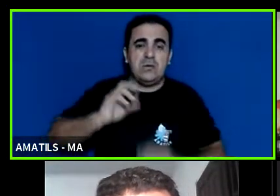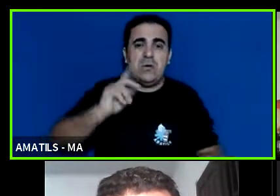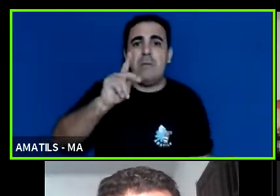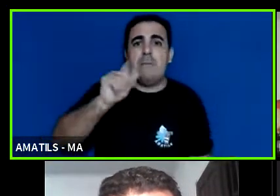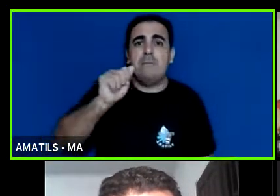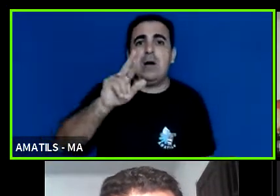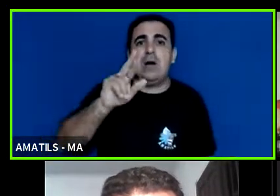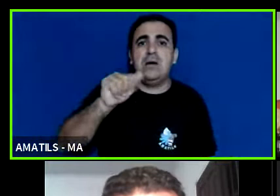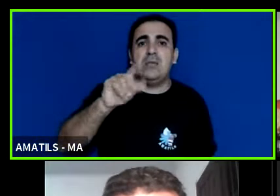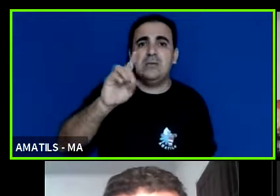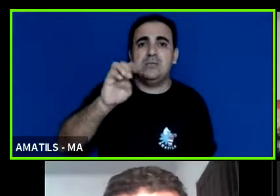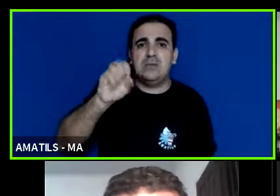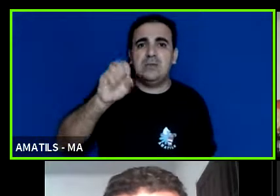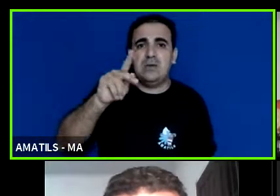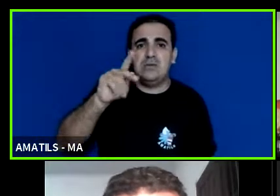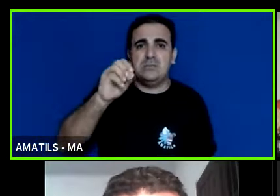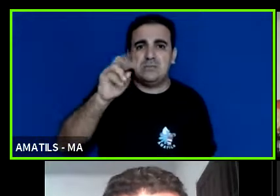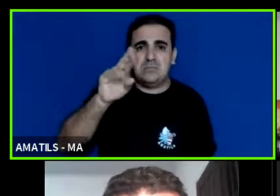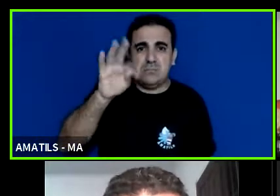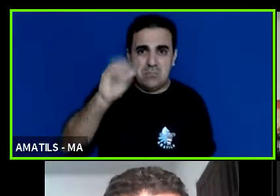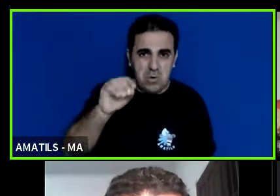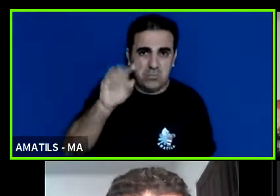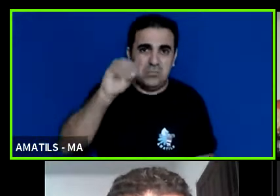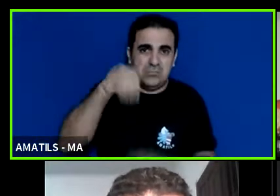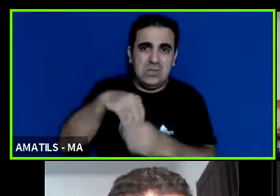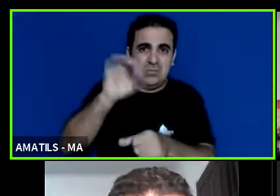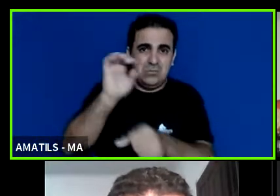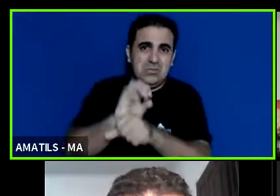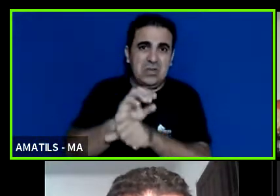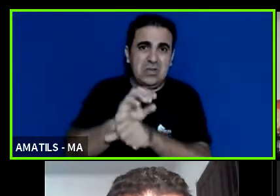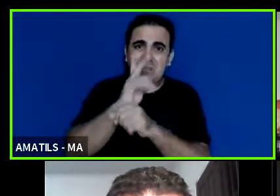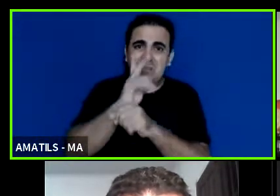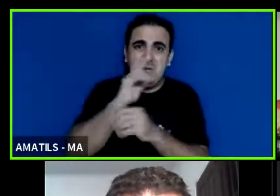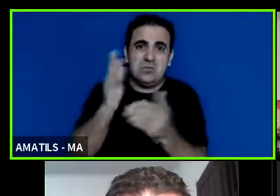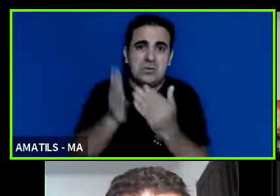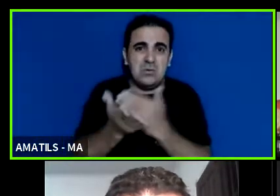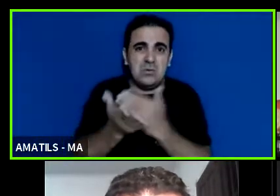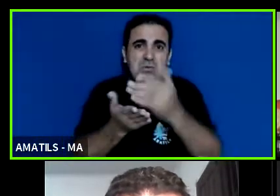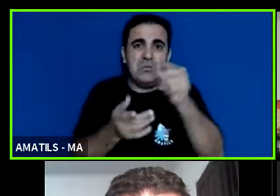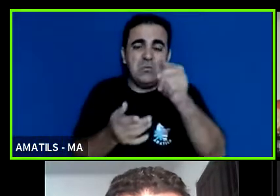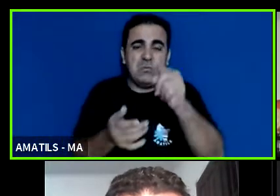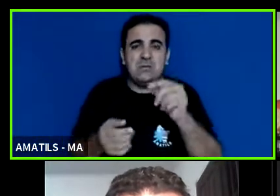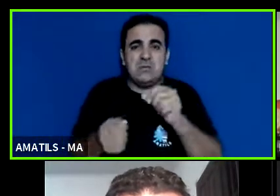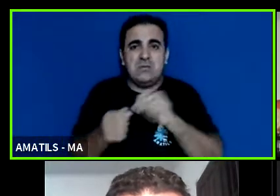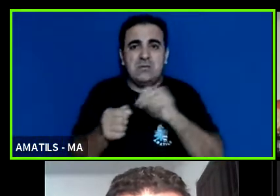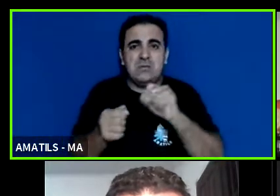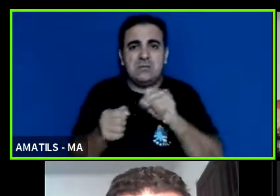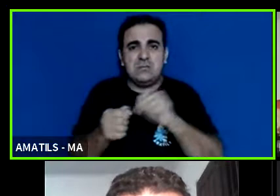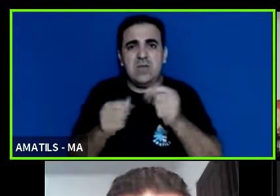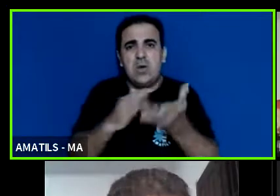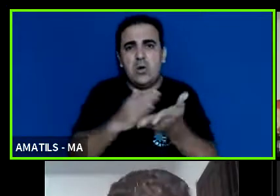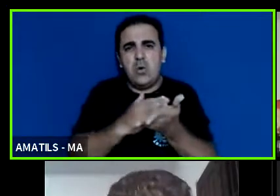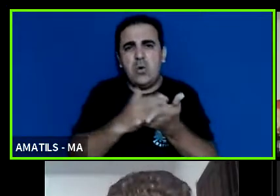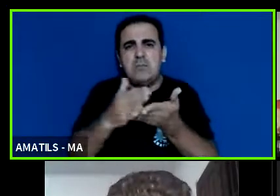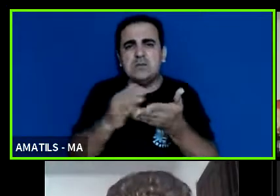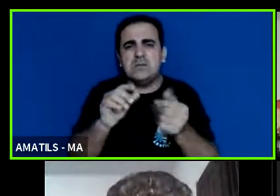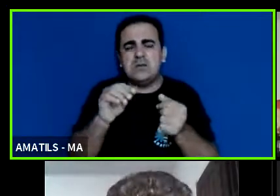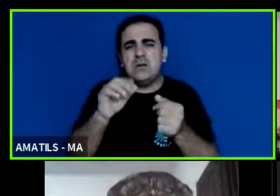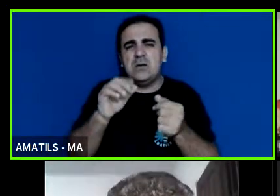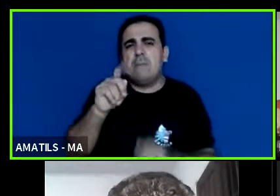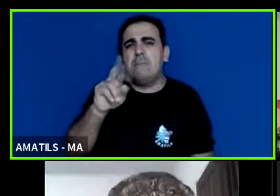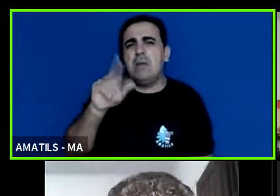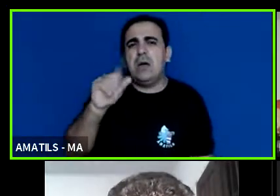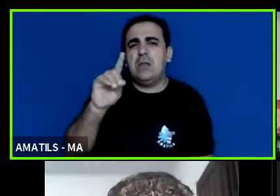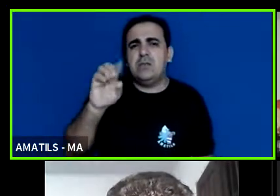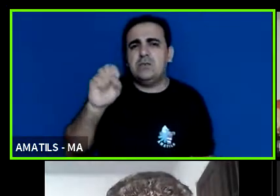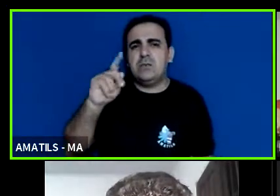trabalhos outros então eles estão tentando fazer estão começando também o paradisporto também no Maranhão